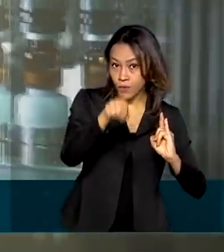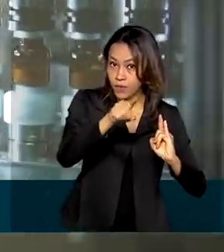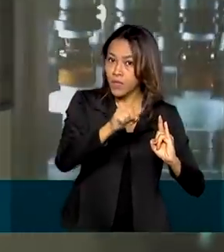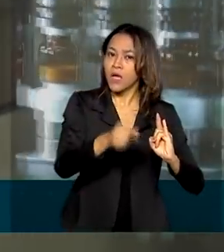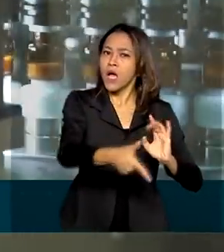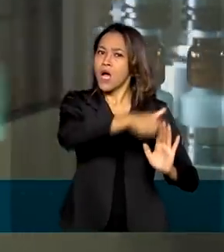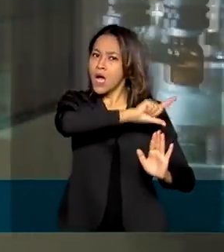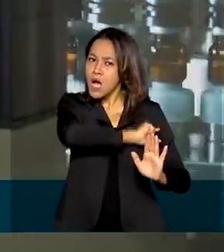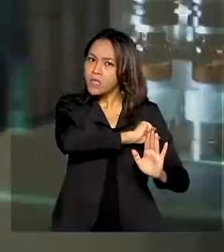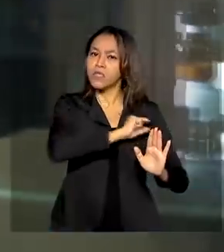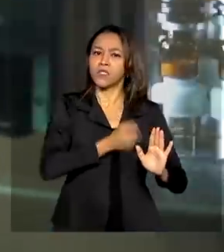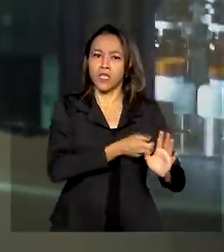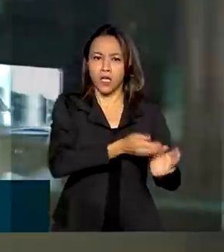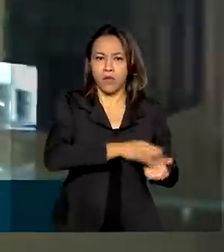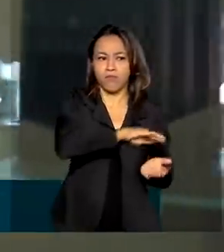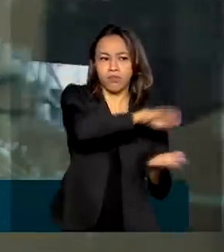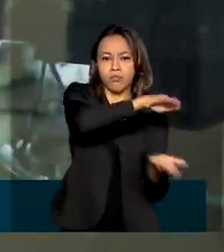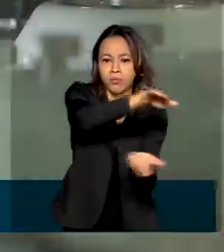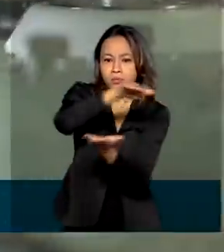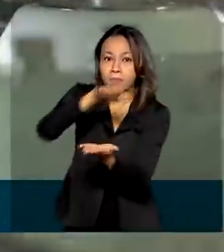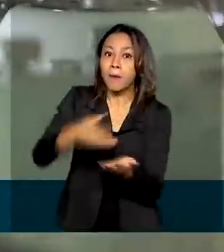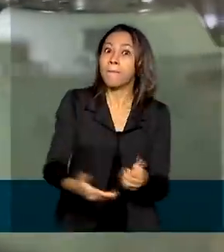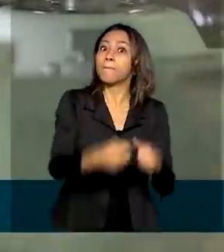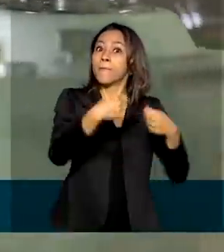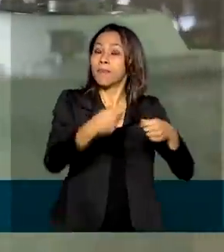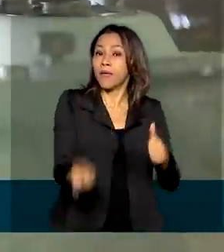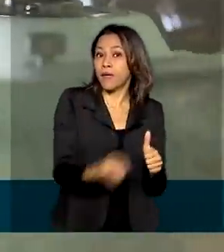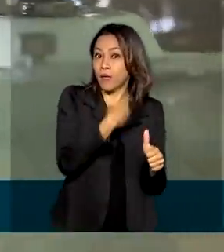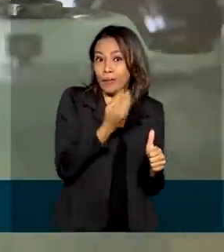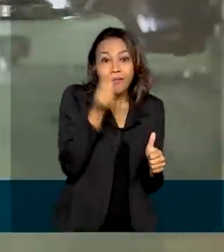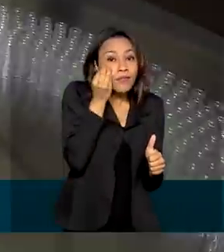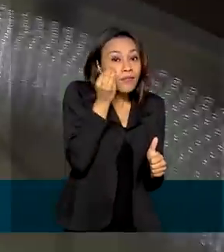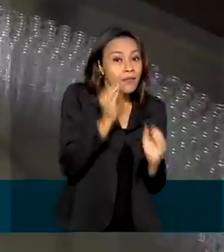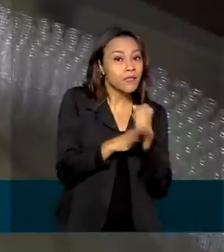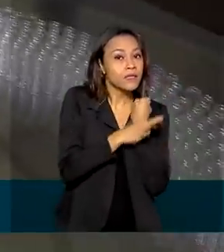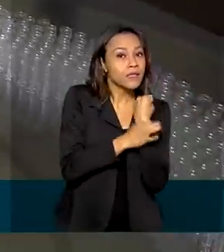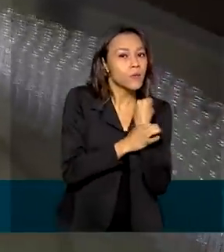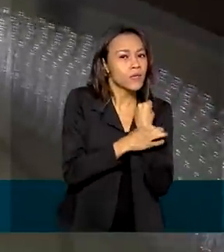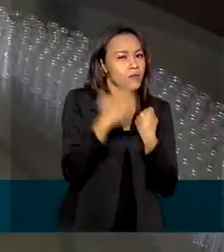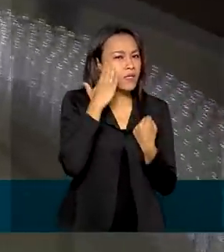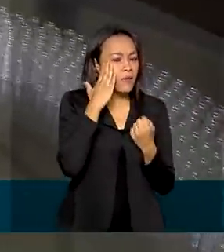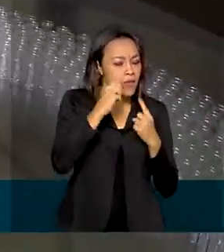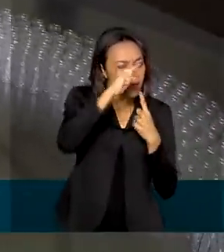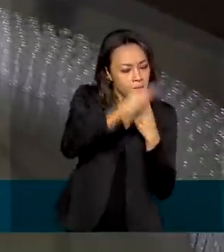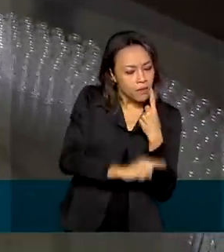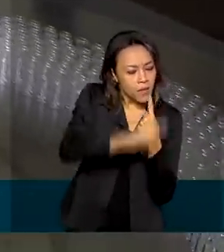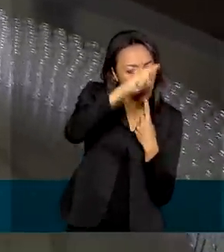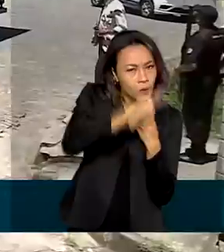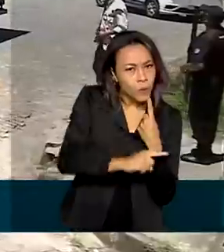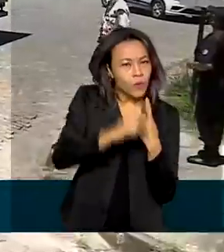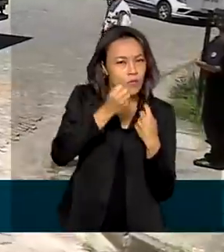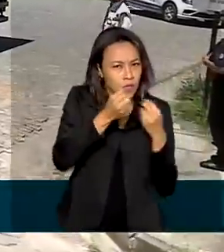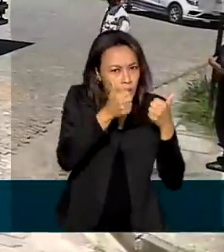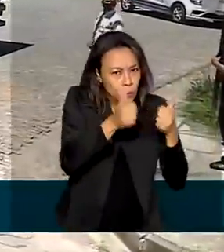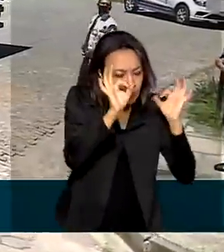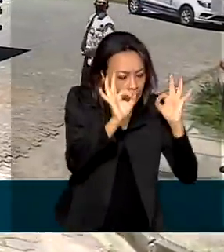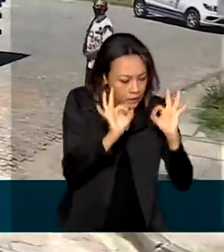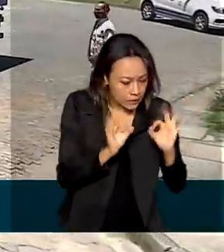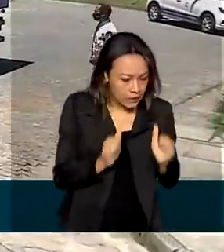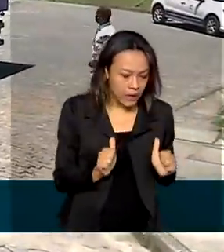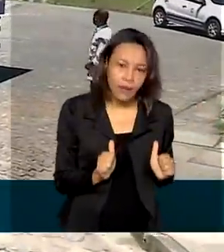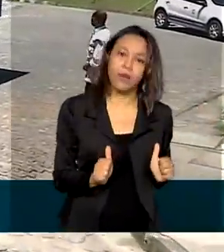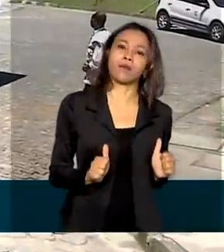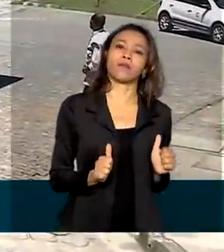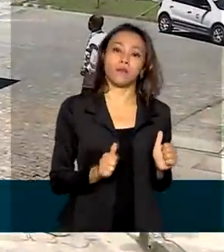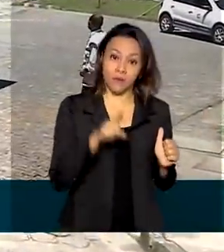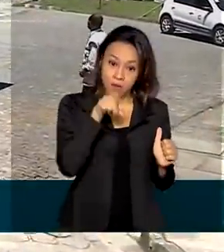distribuídas, elas precisam passar por um teste de segurança para verificar a temperatura e a integridade da carga. O transporte é